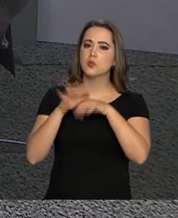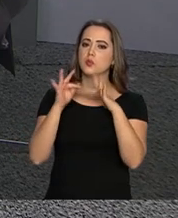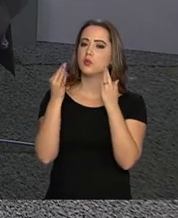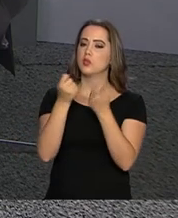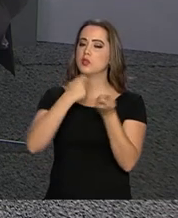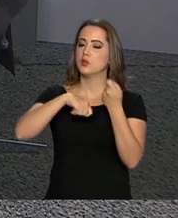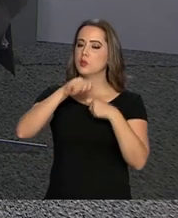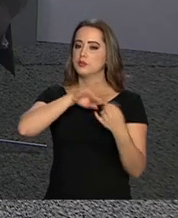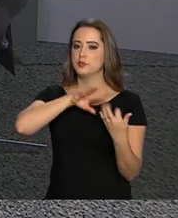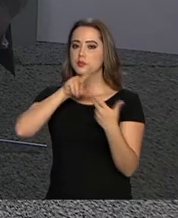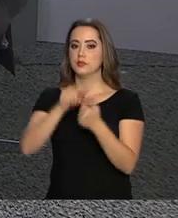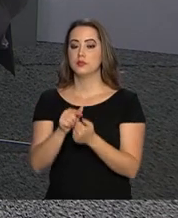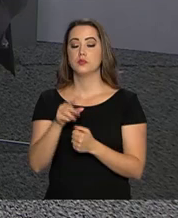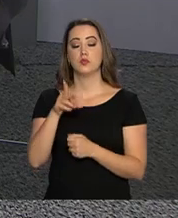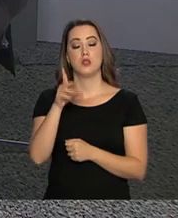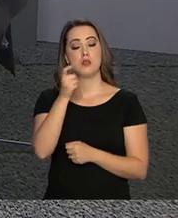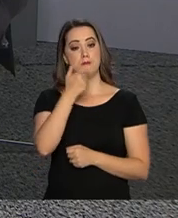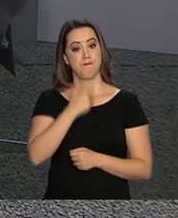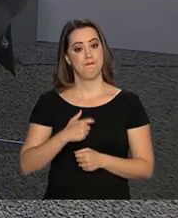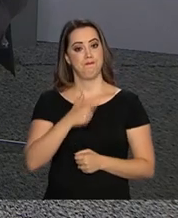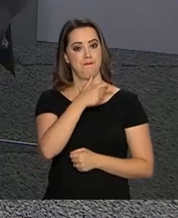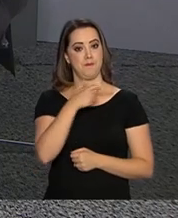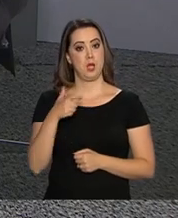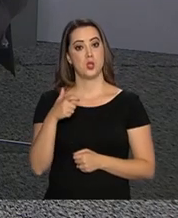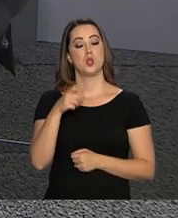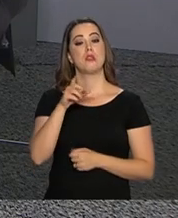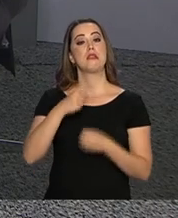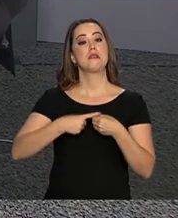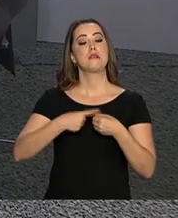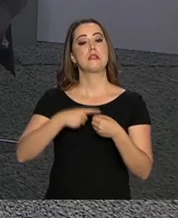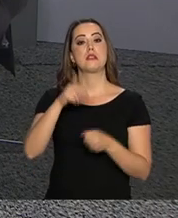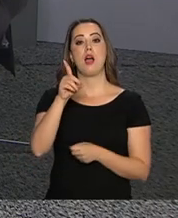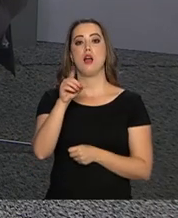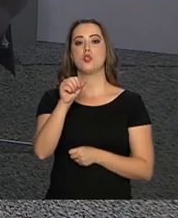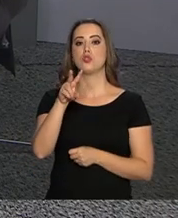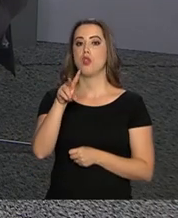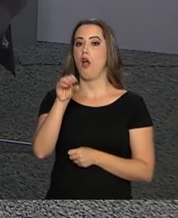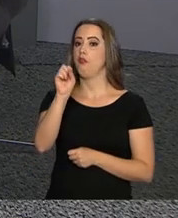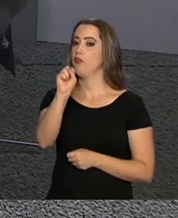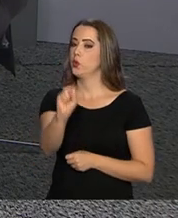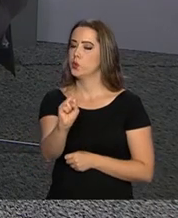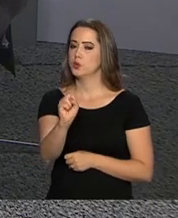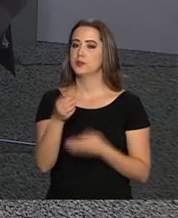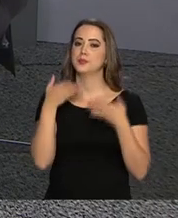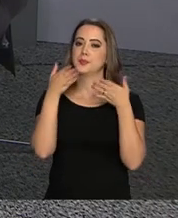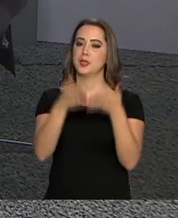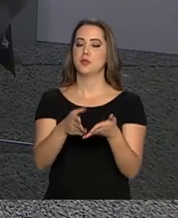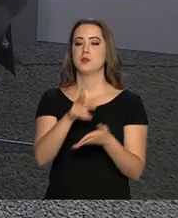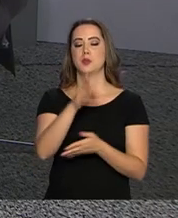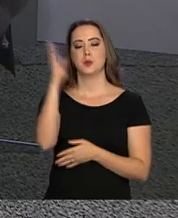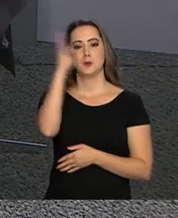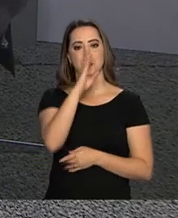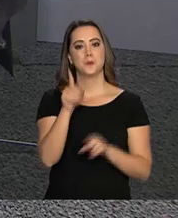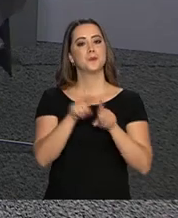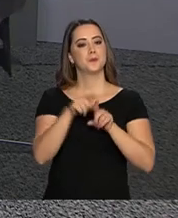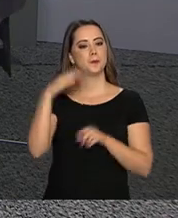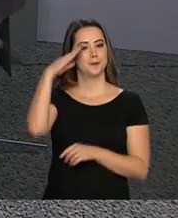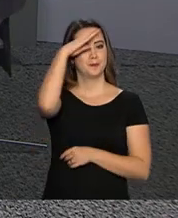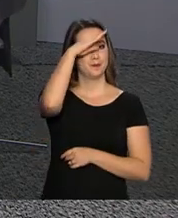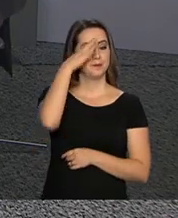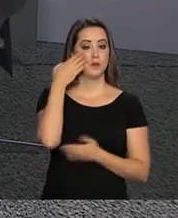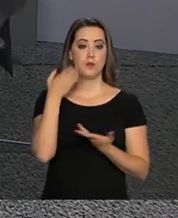Econômico Mundial de Davos, que vai ter a participação do Brasil e do presidente Jair Bolsonaro.